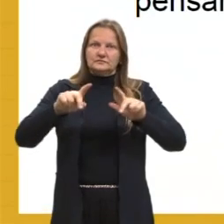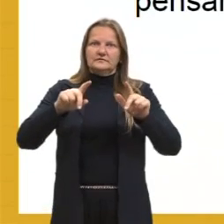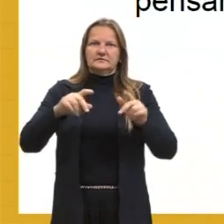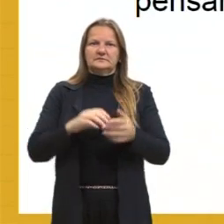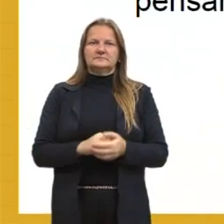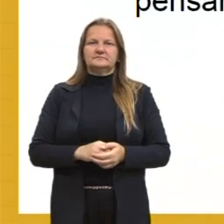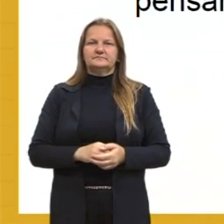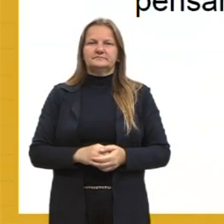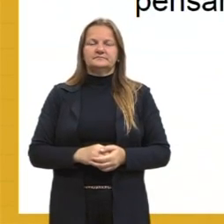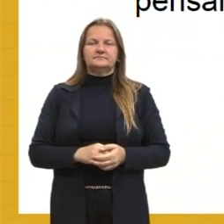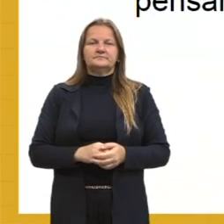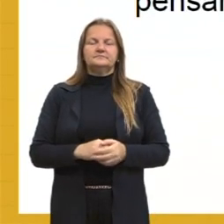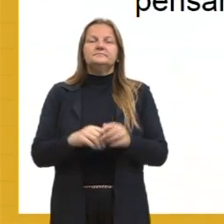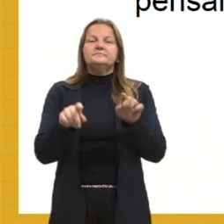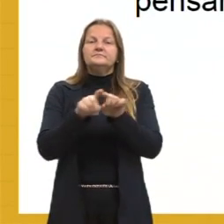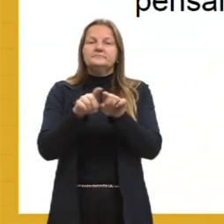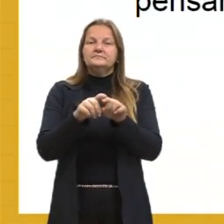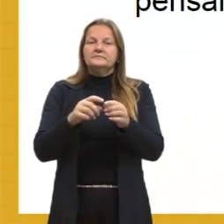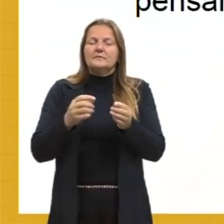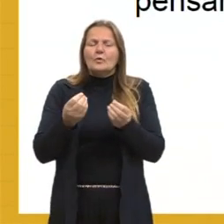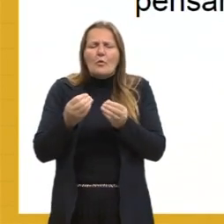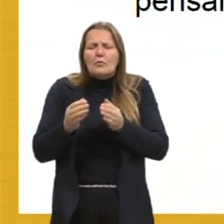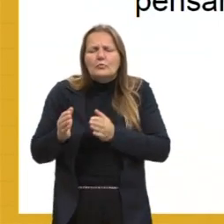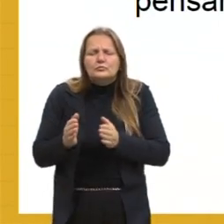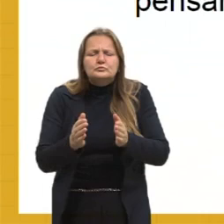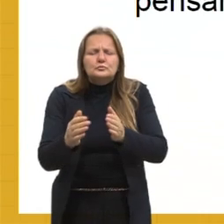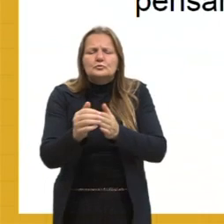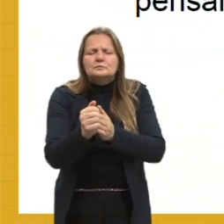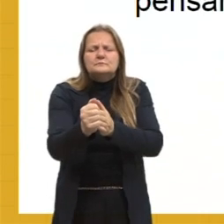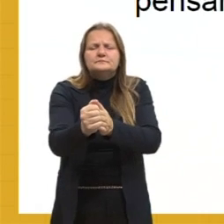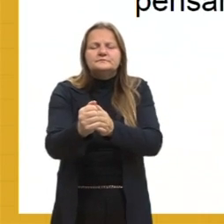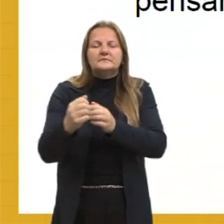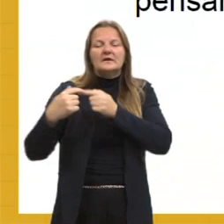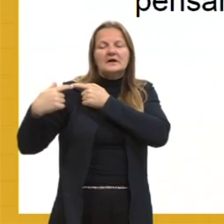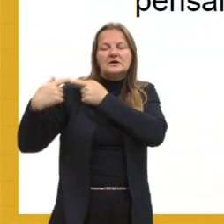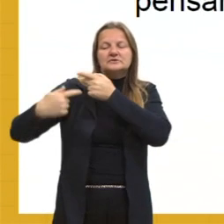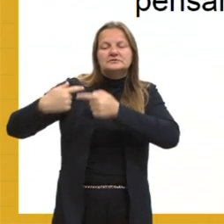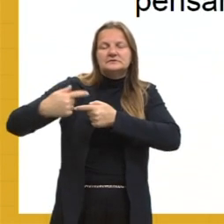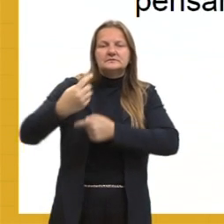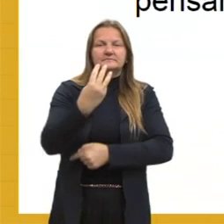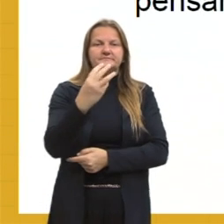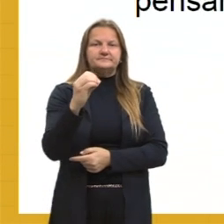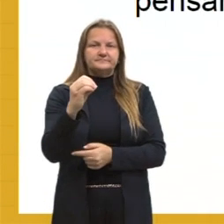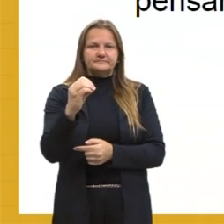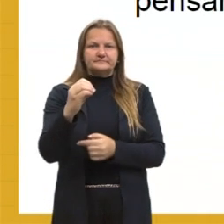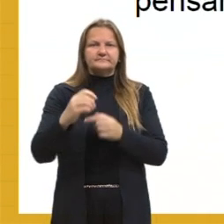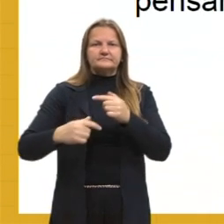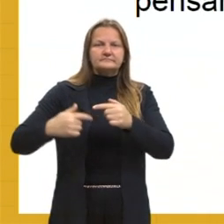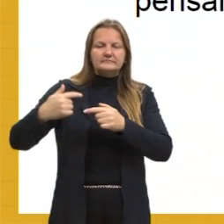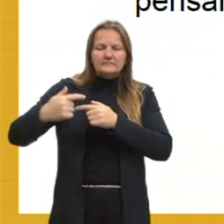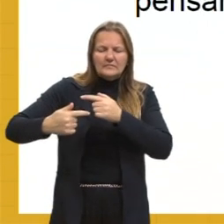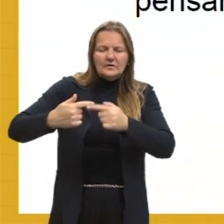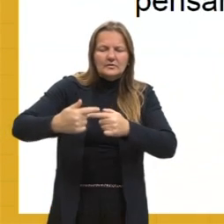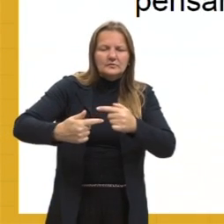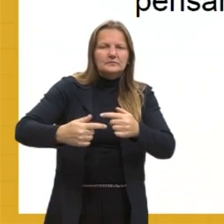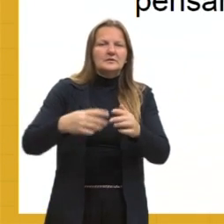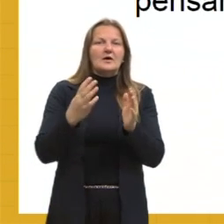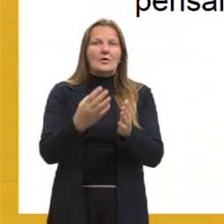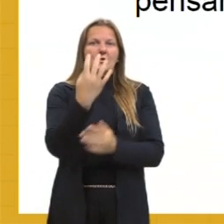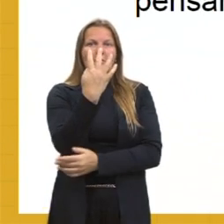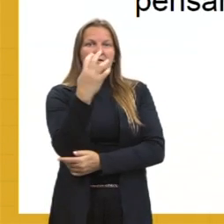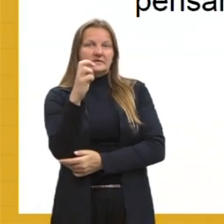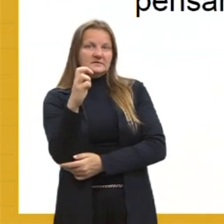prosa desse período, ela é marcada por trilhar os rumos da geração de 30, né? Então, aquela sequência lá da geração de 1930, agora 1945.